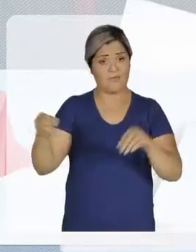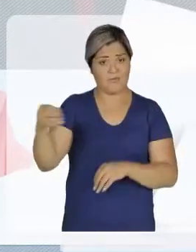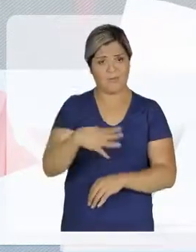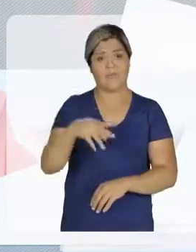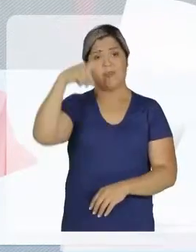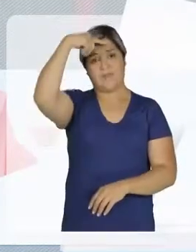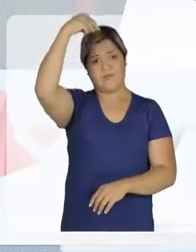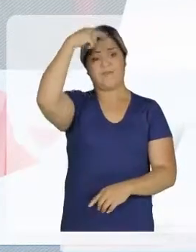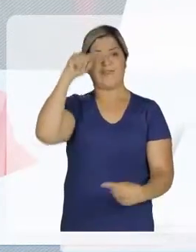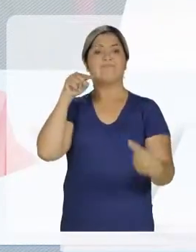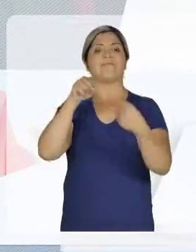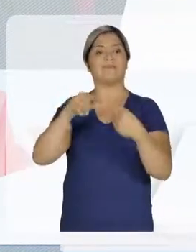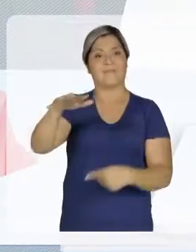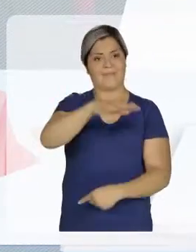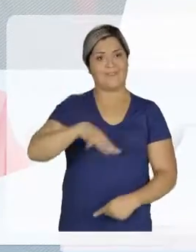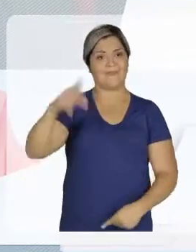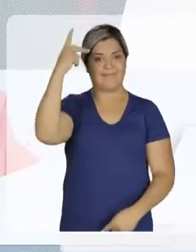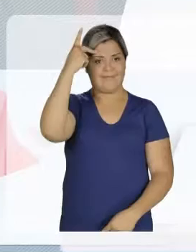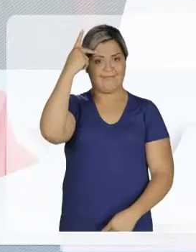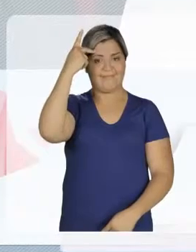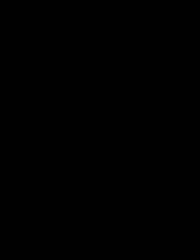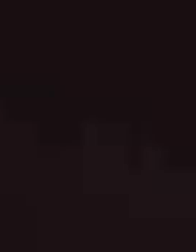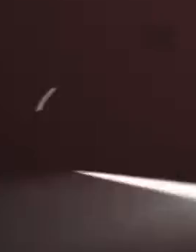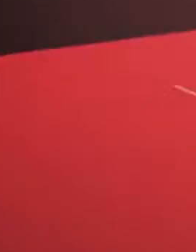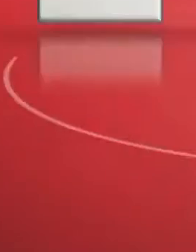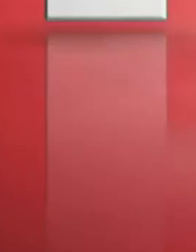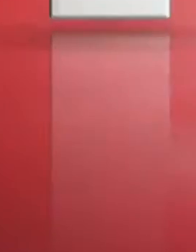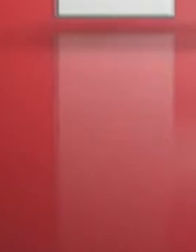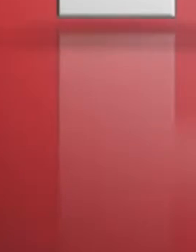Com o Russo Humano, o prefeito certo para o tamanho de São Paulo.